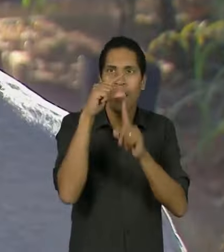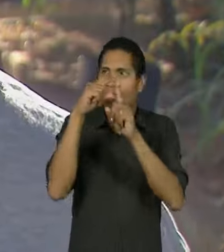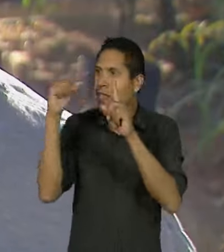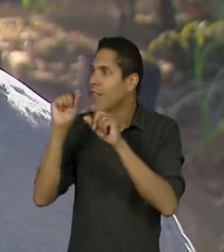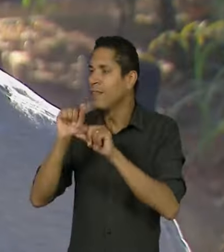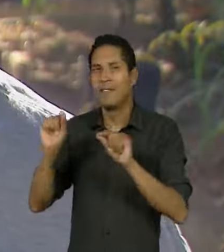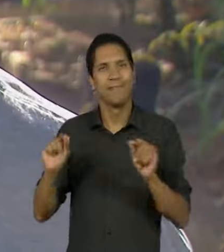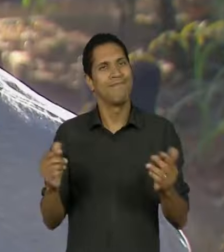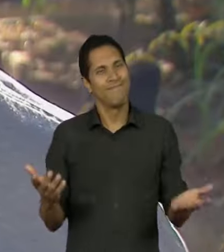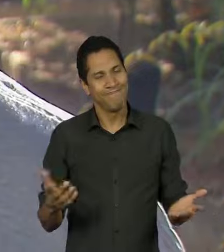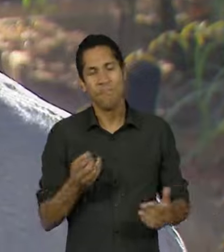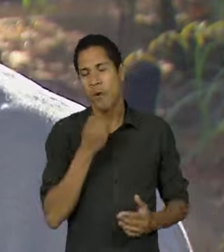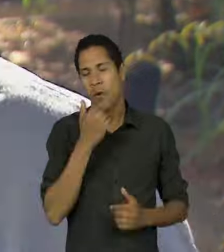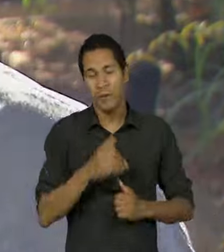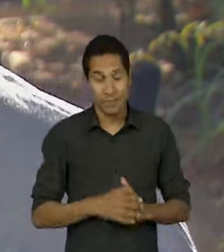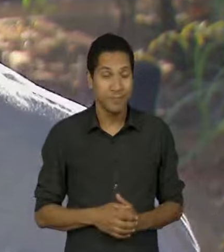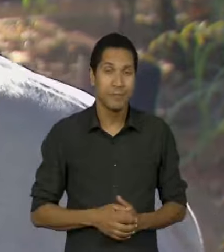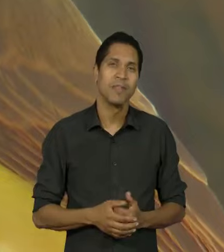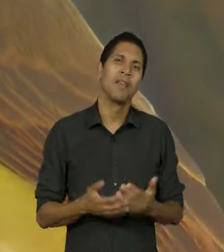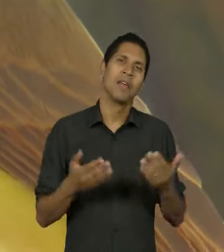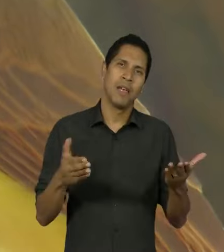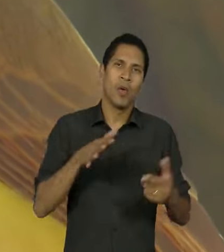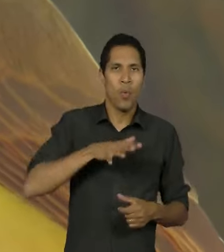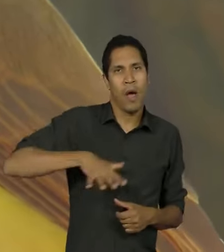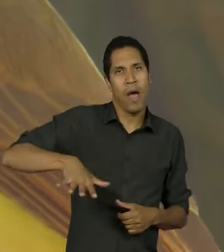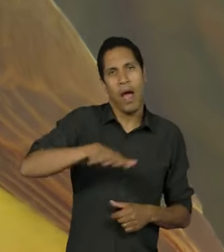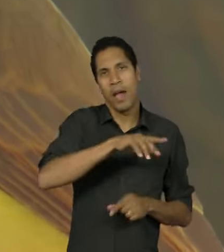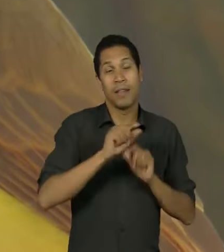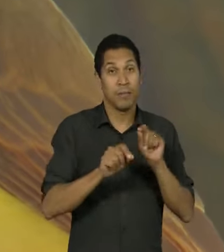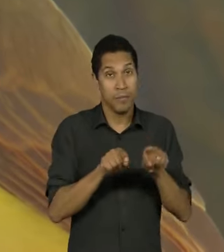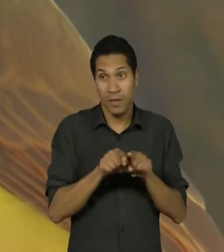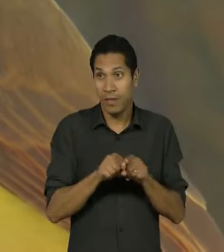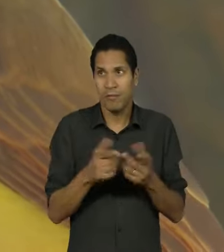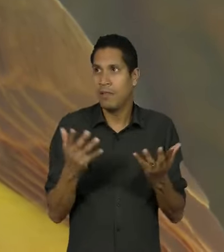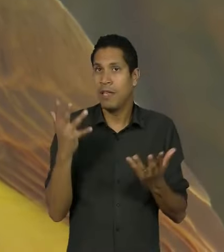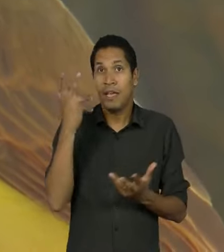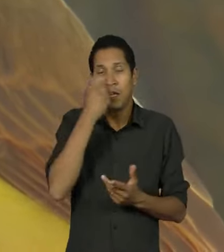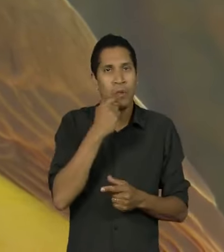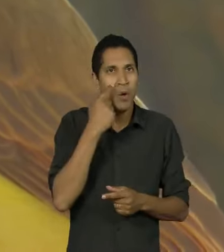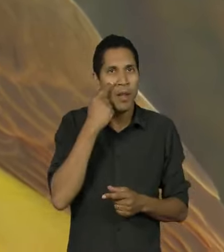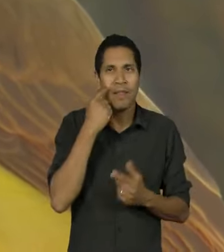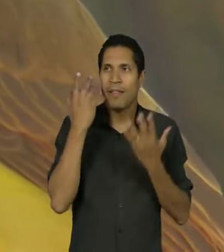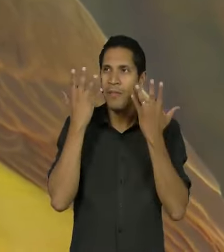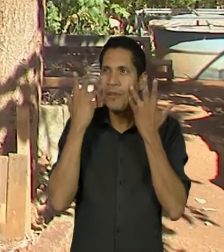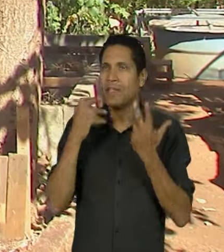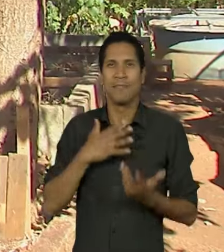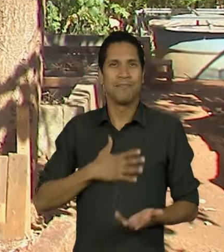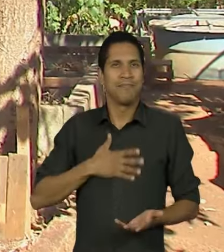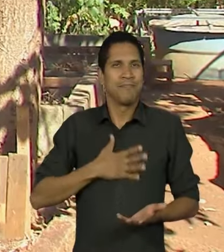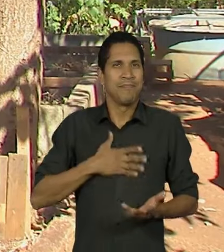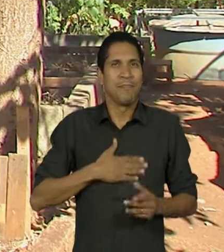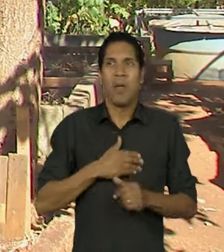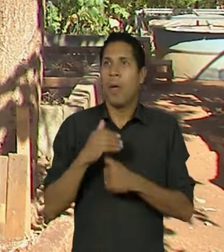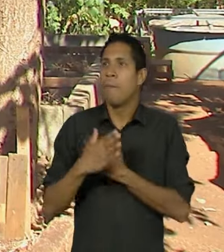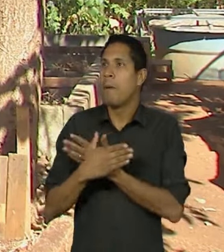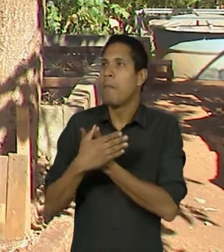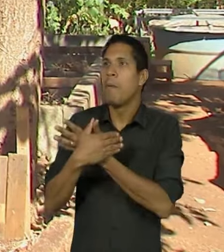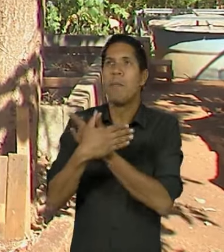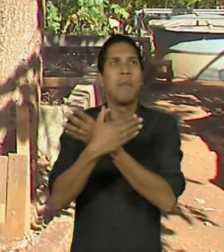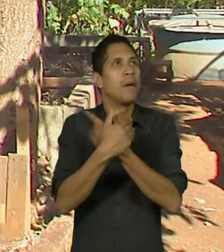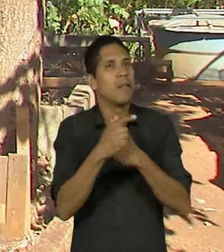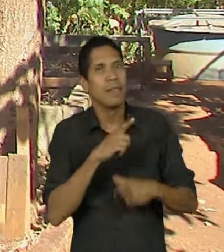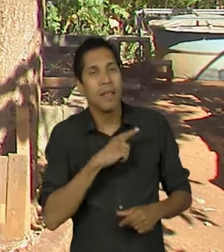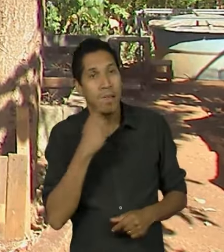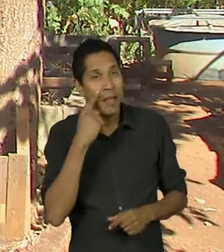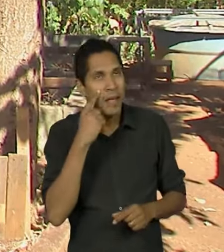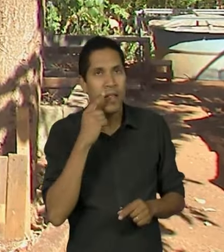Além de ser um oásis de discussão que hoje em dia a gente quase não acha um lugar assim tão gostoso com borboletas pegar um